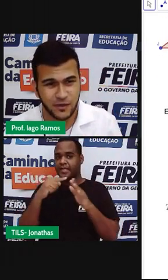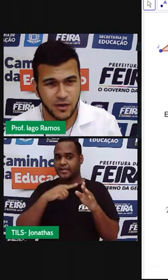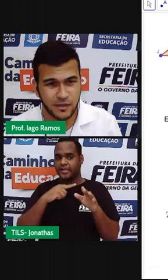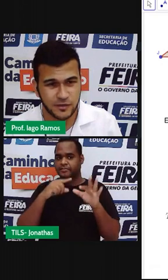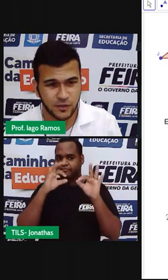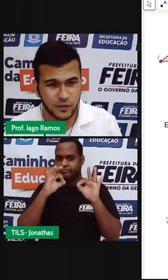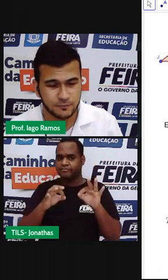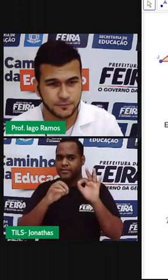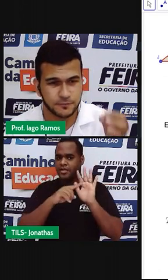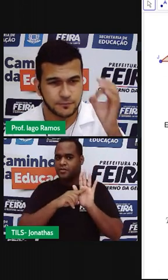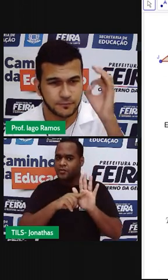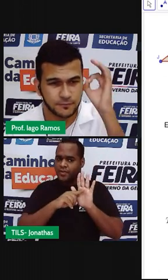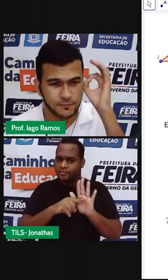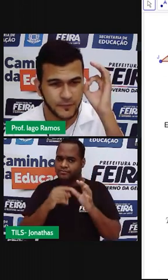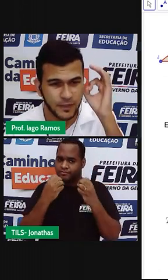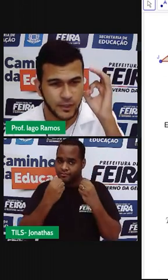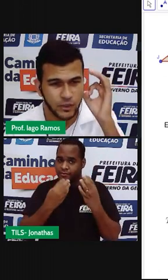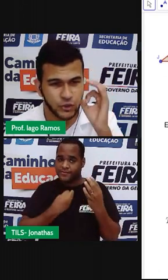vez. Olha só,